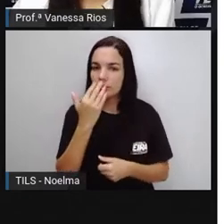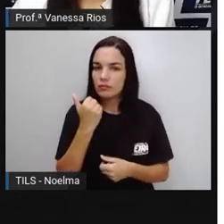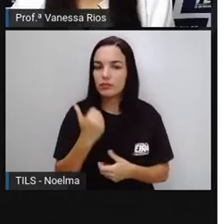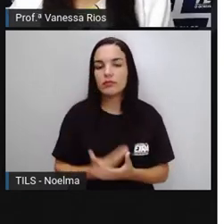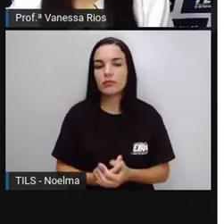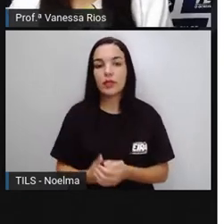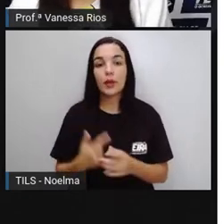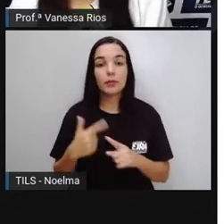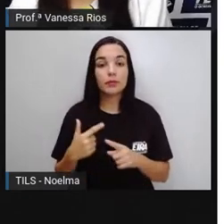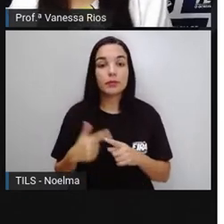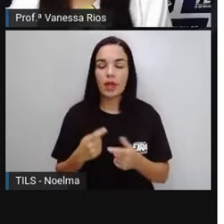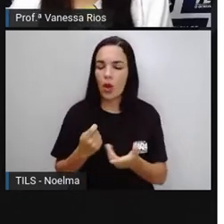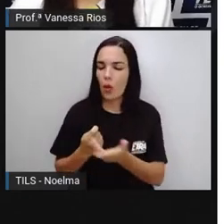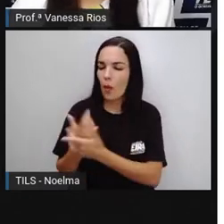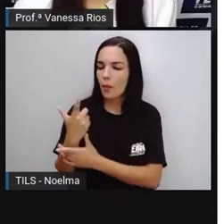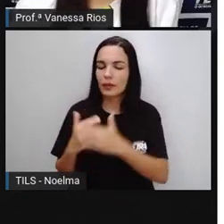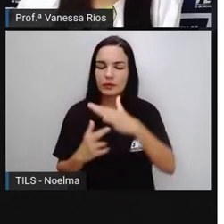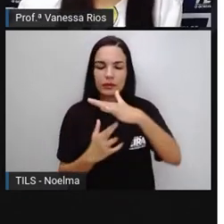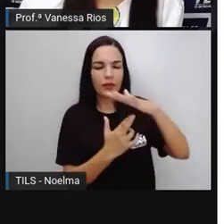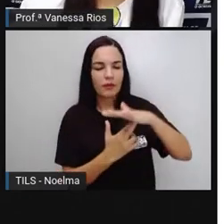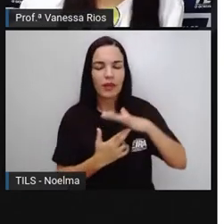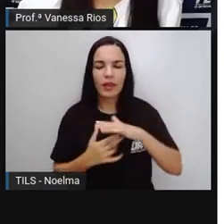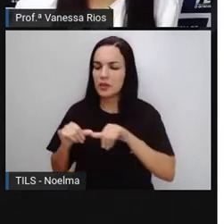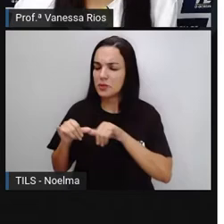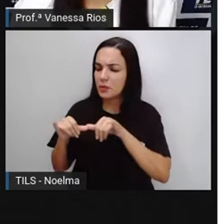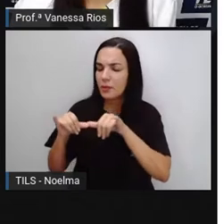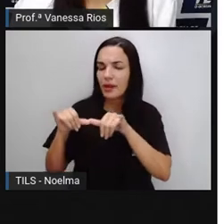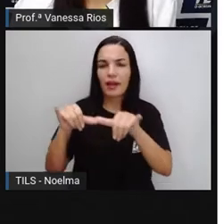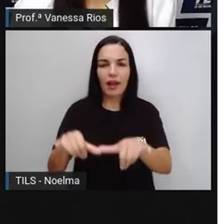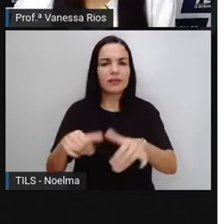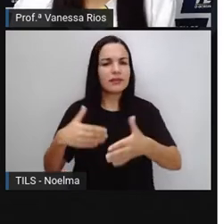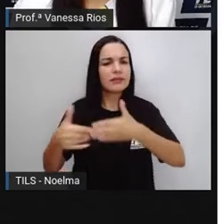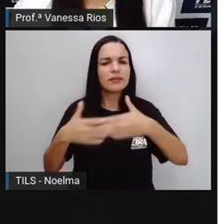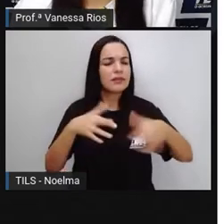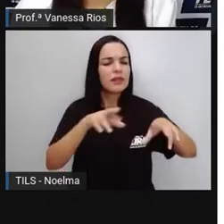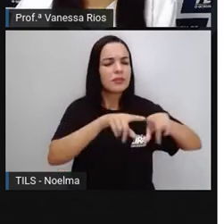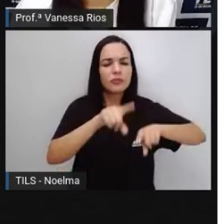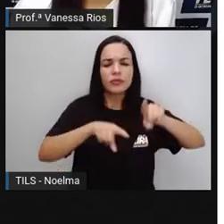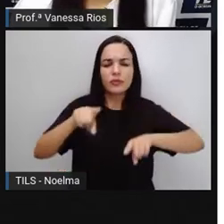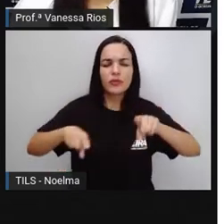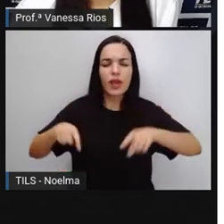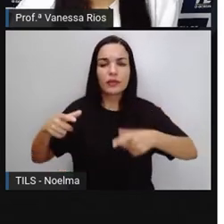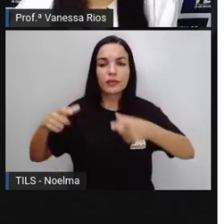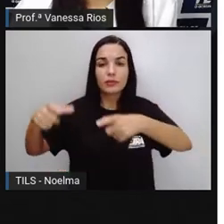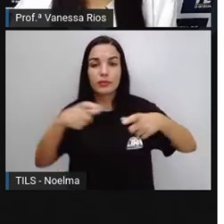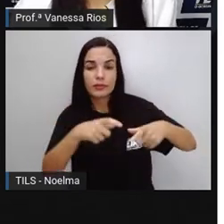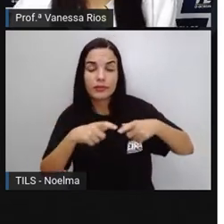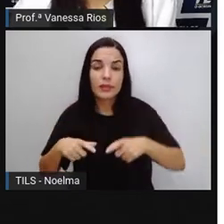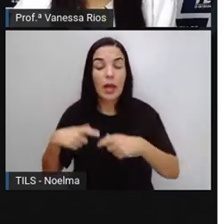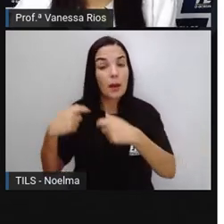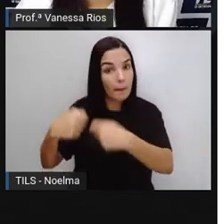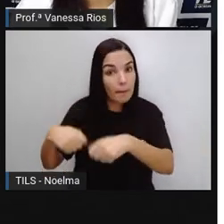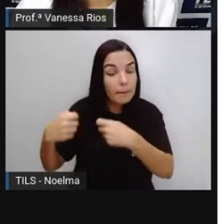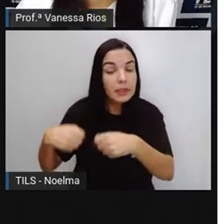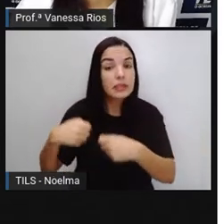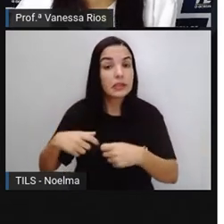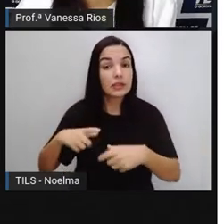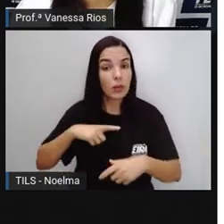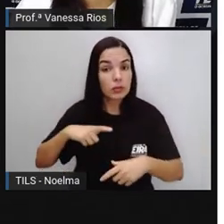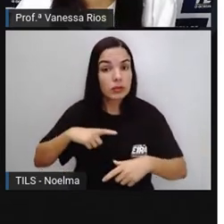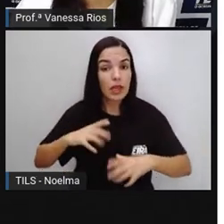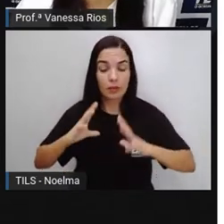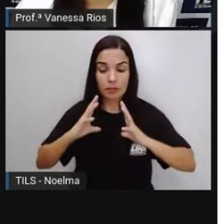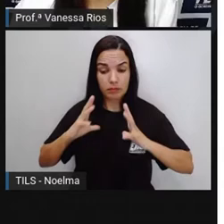que nós compramos nas feiras, coisas nos supermercados, em diversos ambientes e que aí precisam passar por